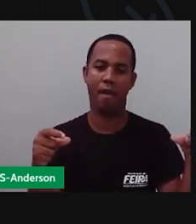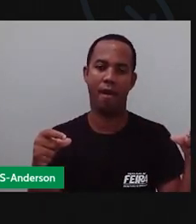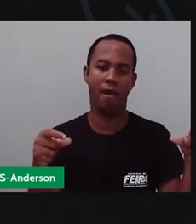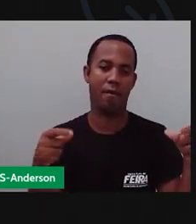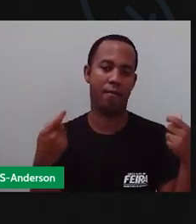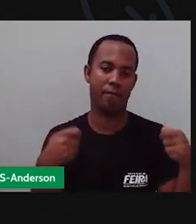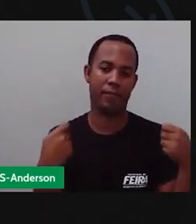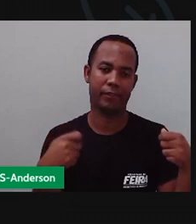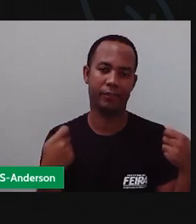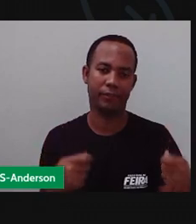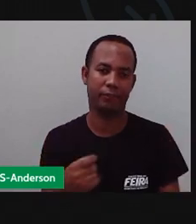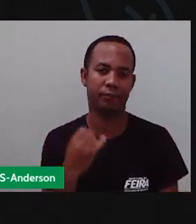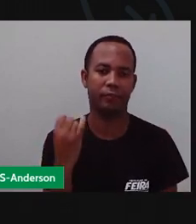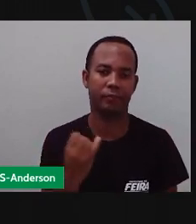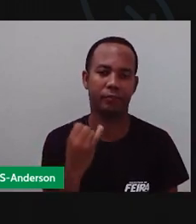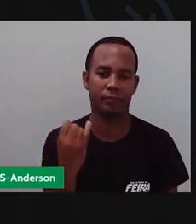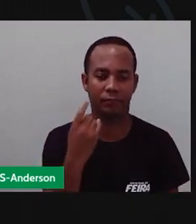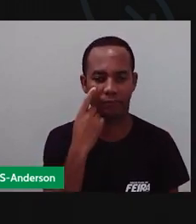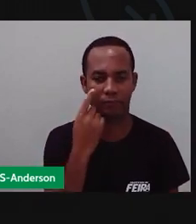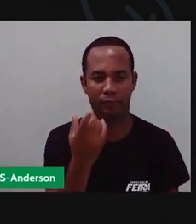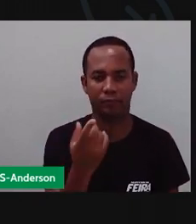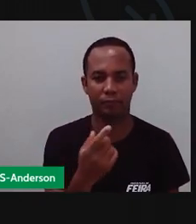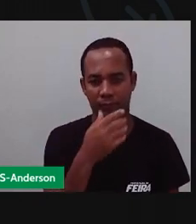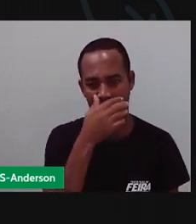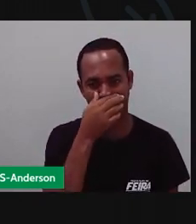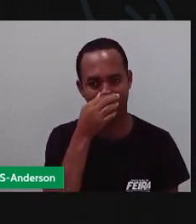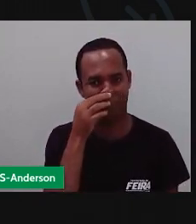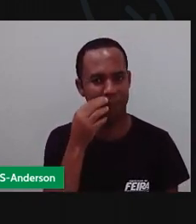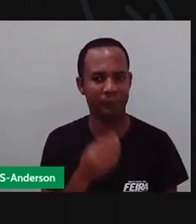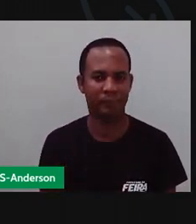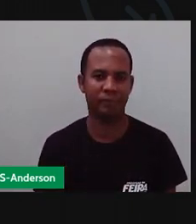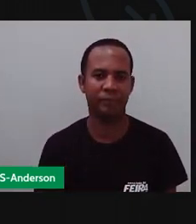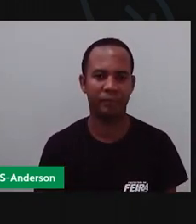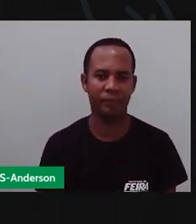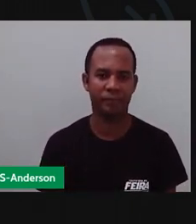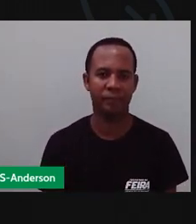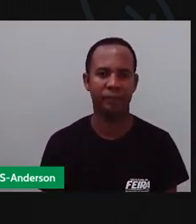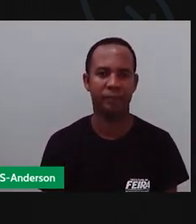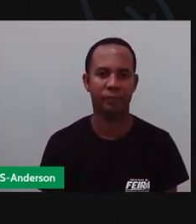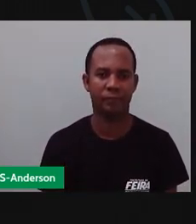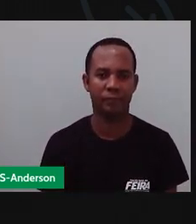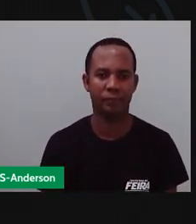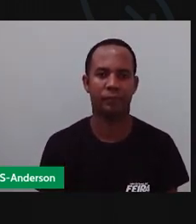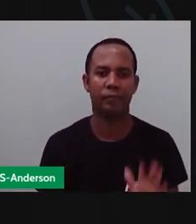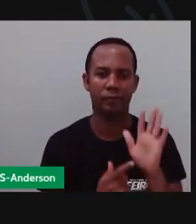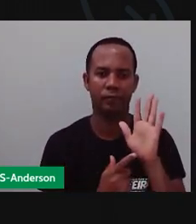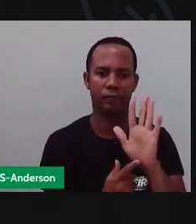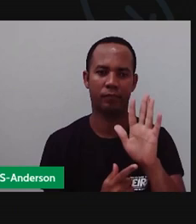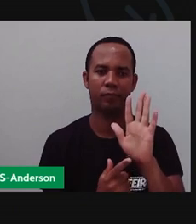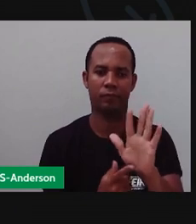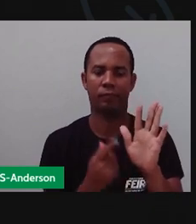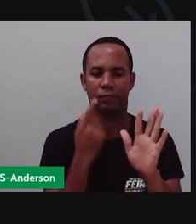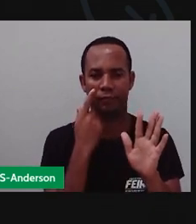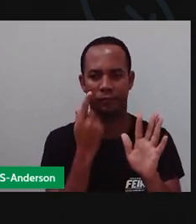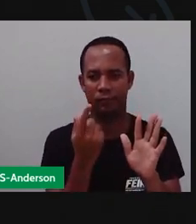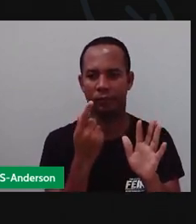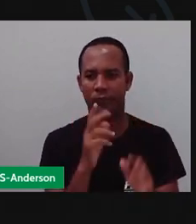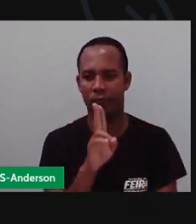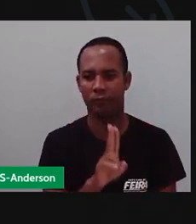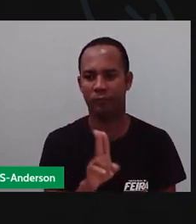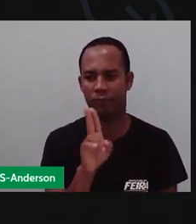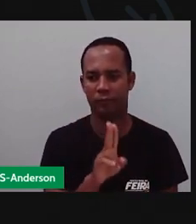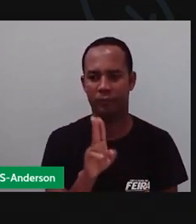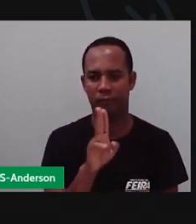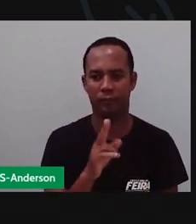Uma régua. Então, a tem essa réguinha aqui, tá vendo? Mostrar aqui pra vocês. E a Pró vai utilizá-la, né, pra